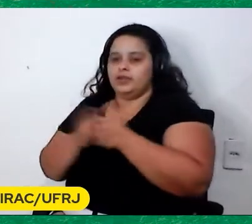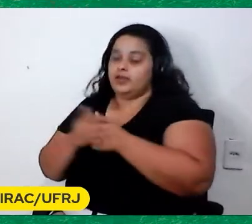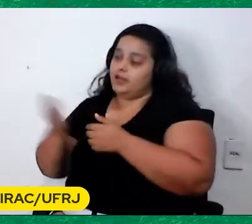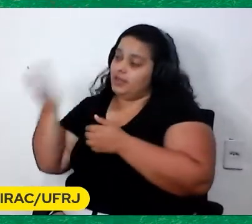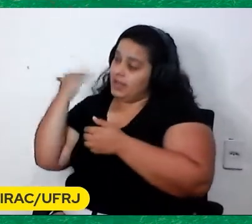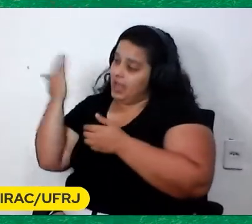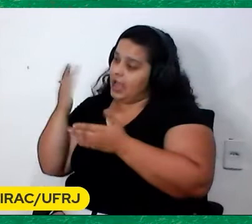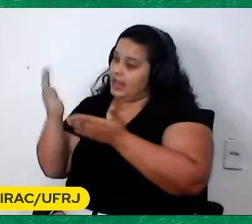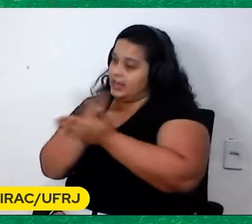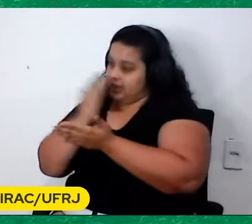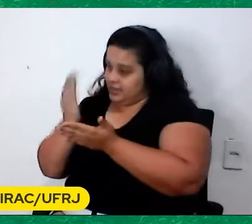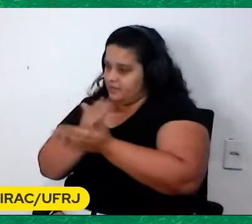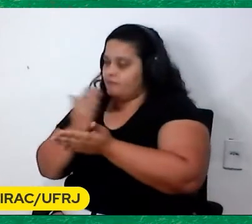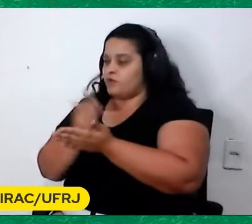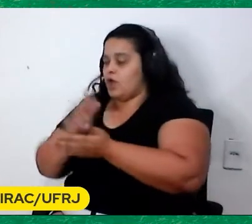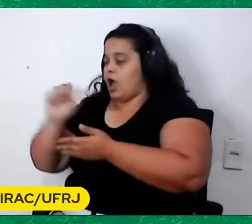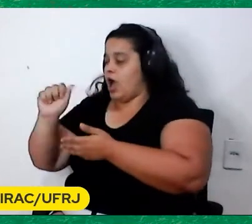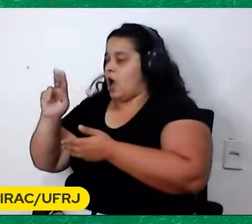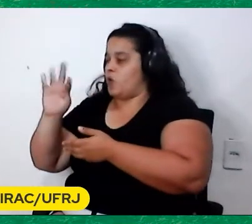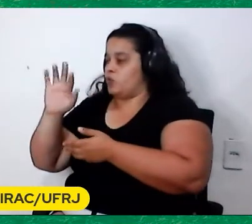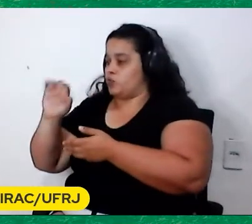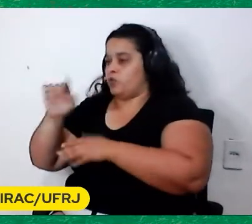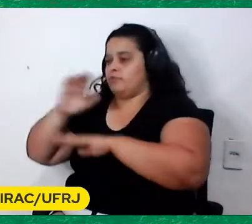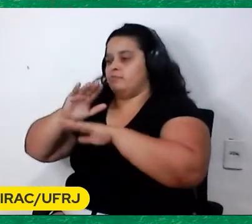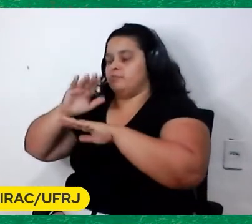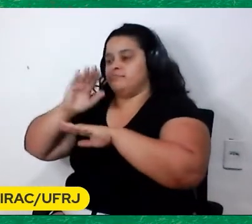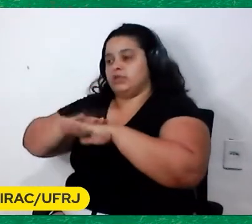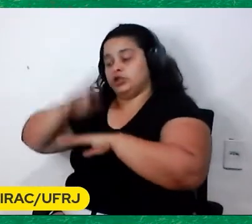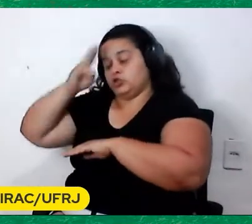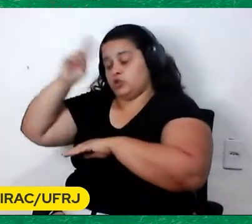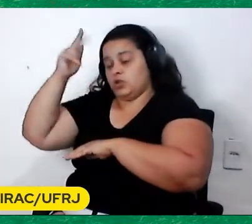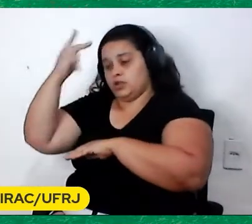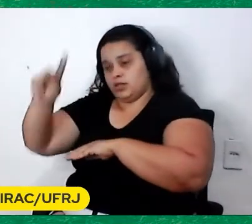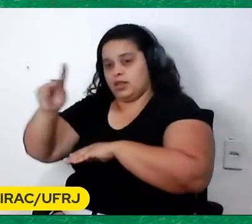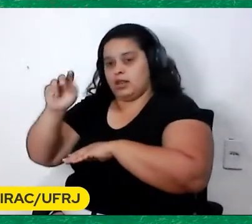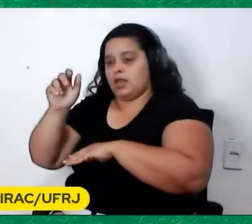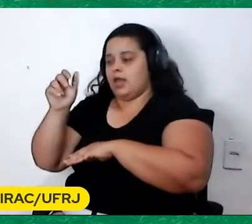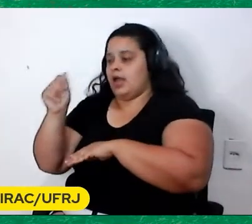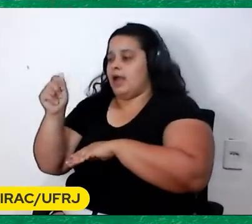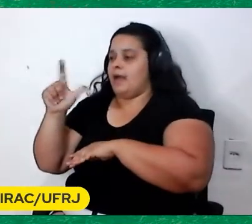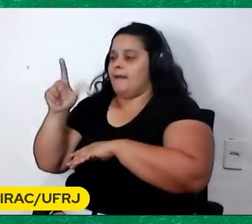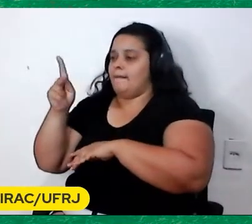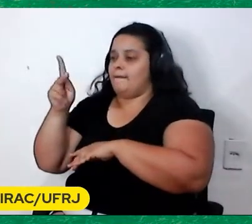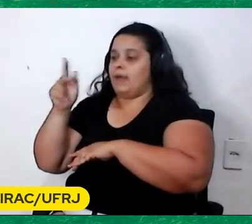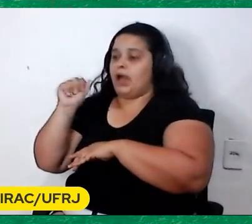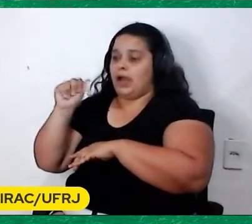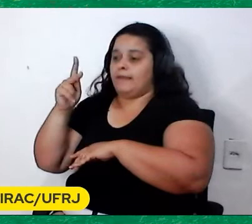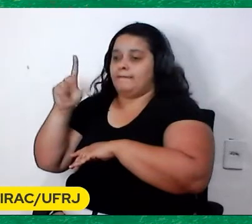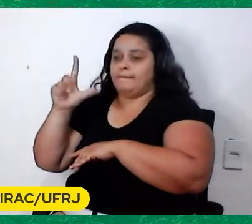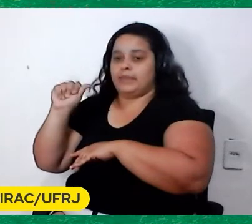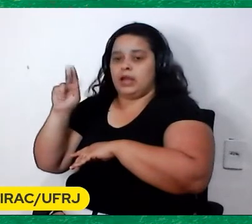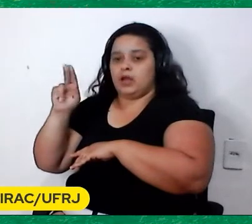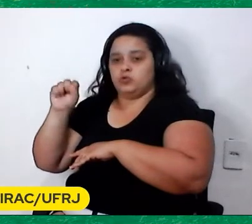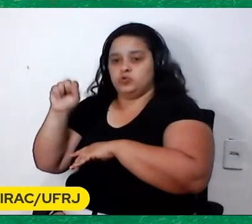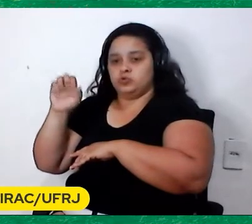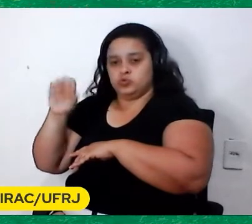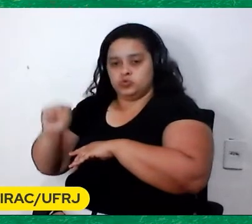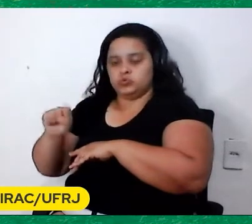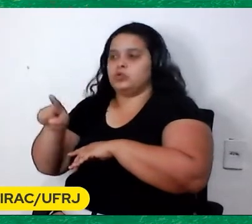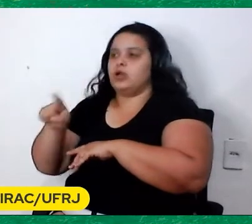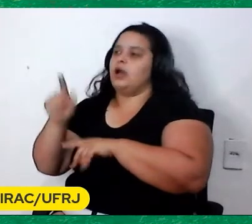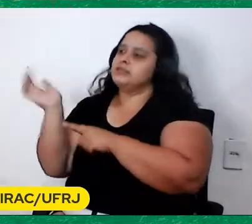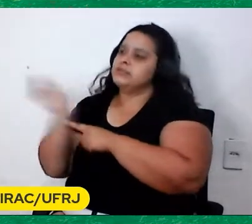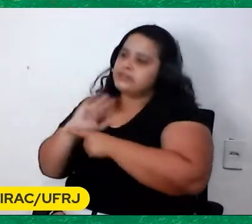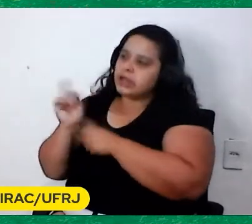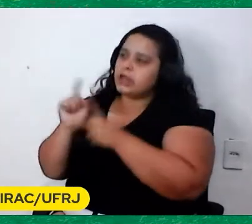livro Que é um livro biográfico Um livro autobiográfico Essa coleção Aplauso Toda É de realizadores Cineastas E gente